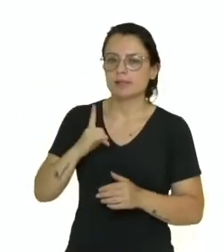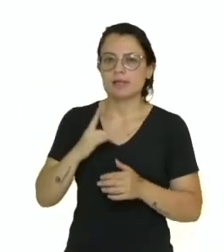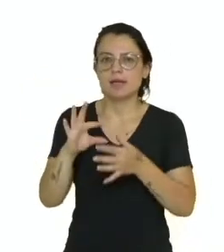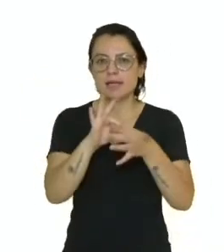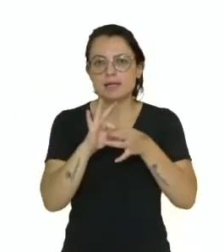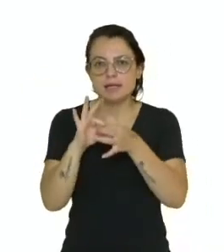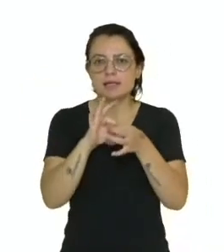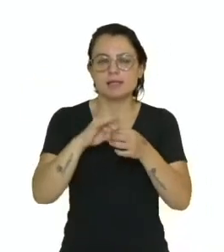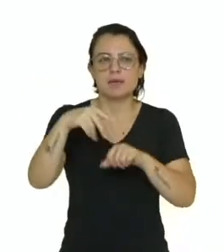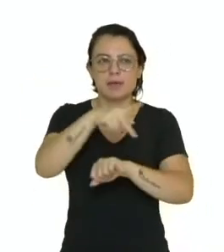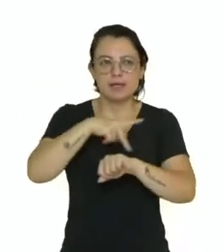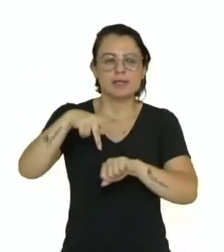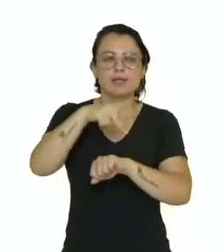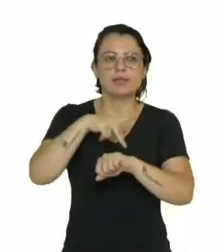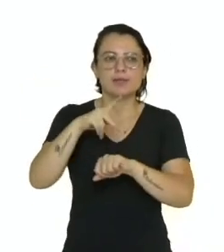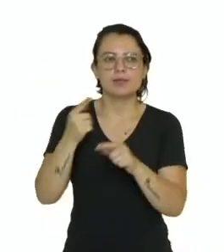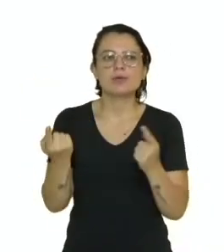né,